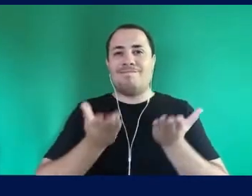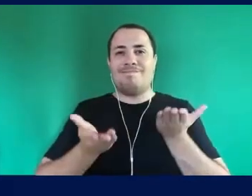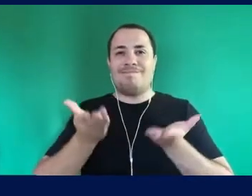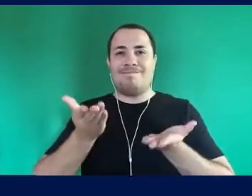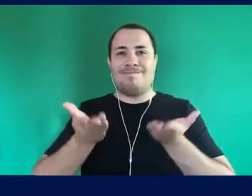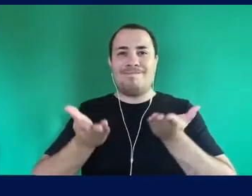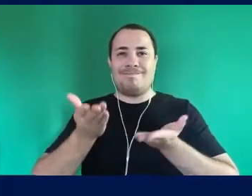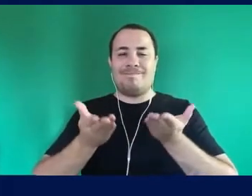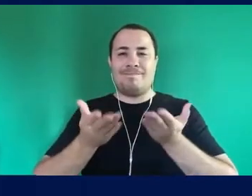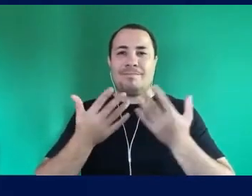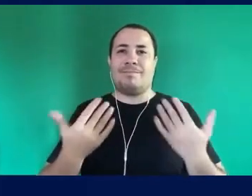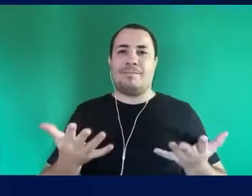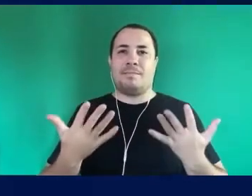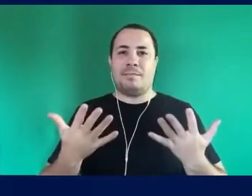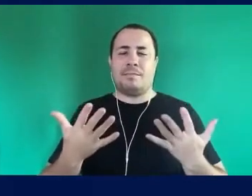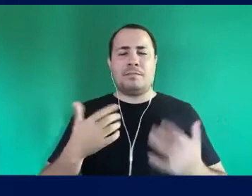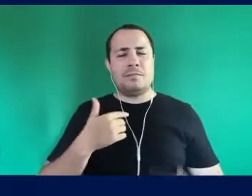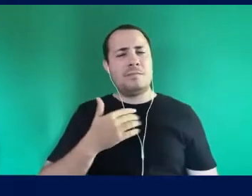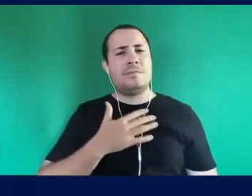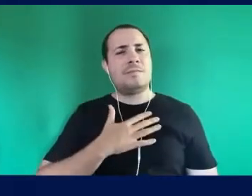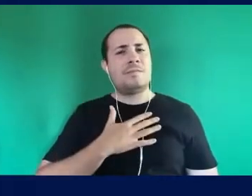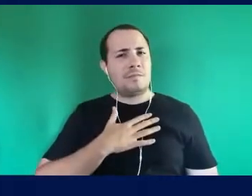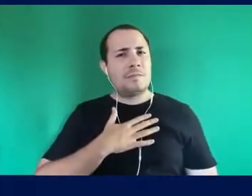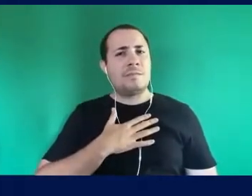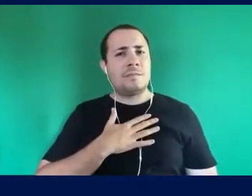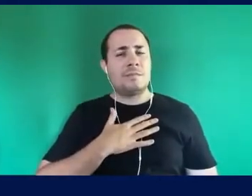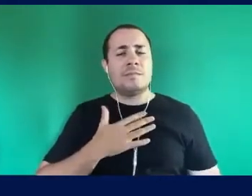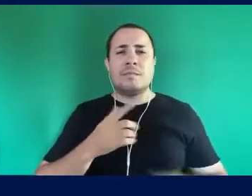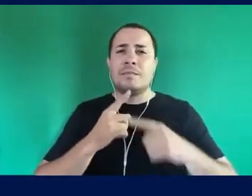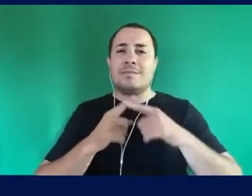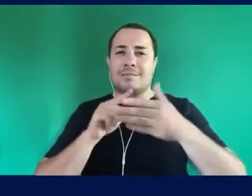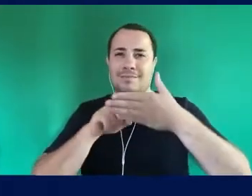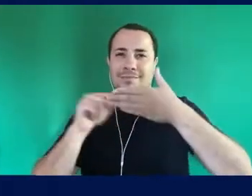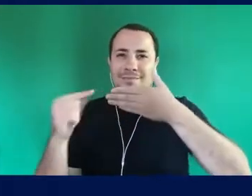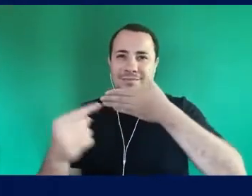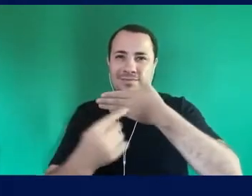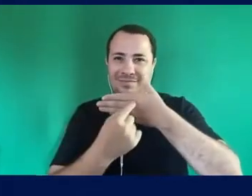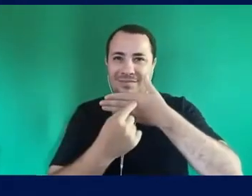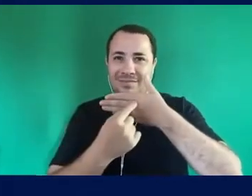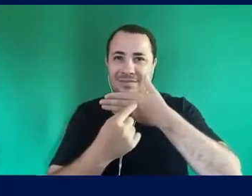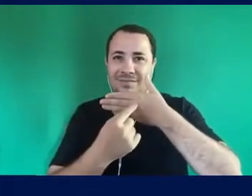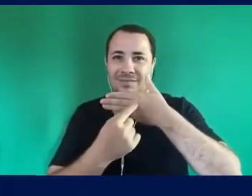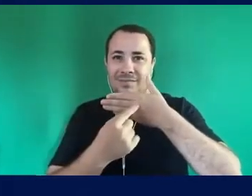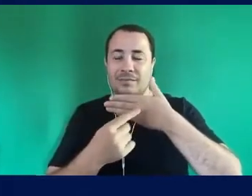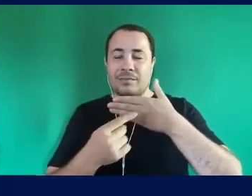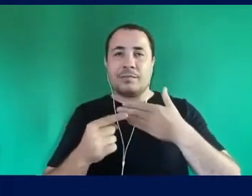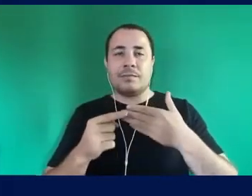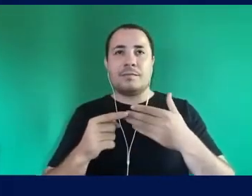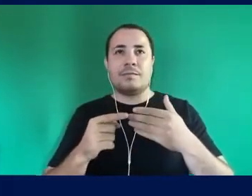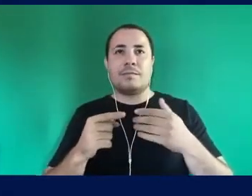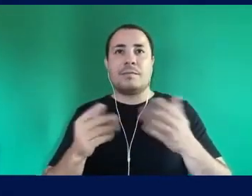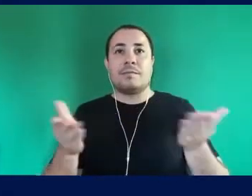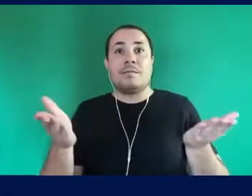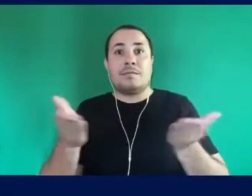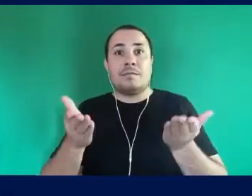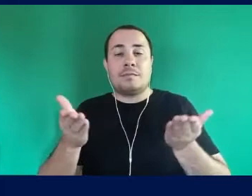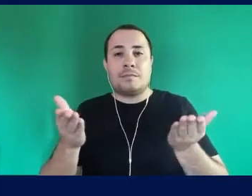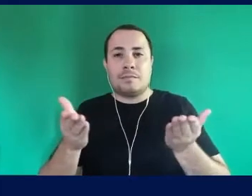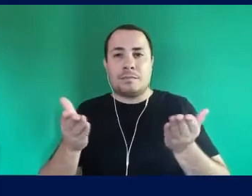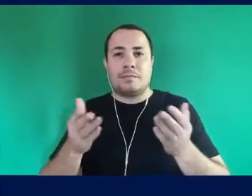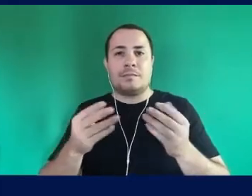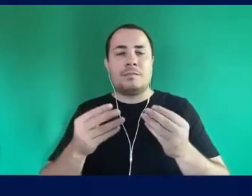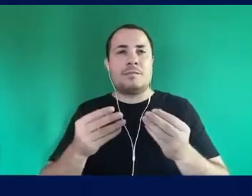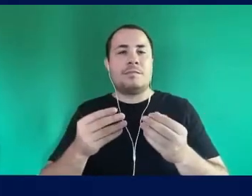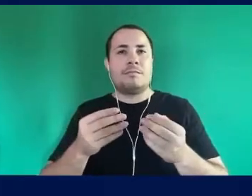Porque me parece Que as metáforas modernas Deram ao coração Deram à mente A